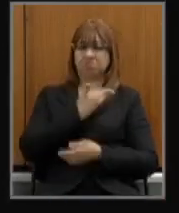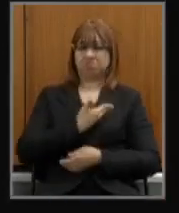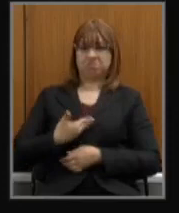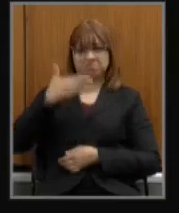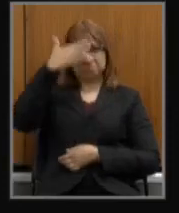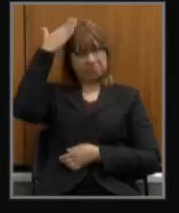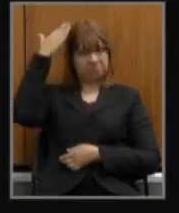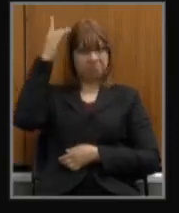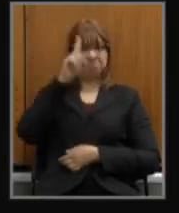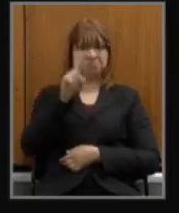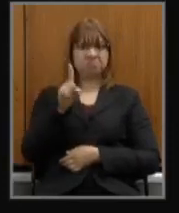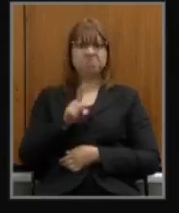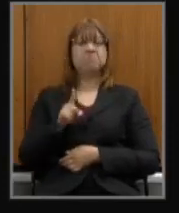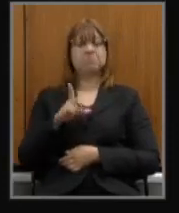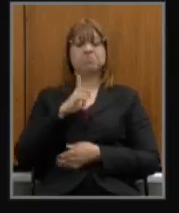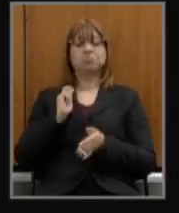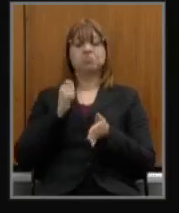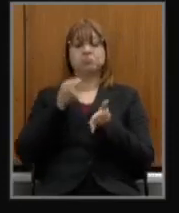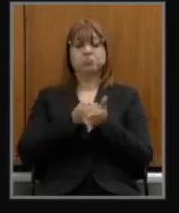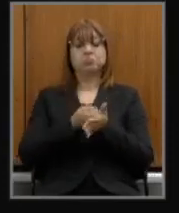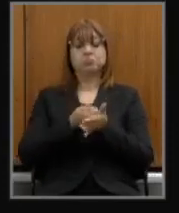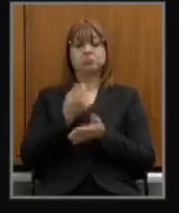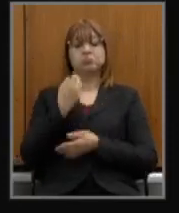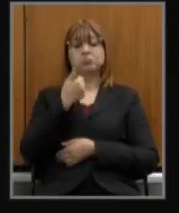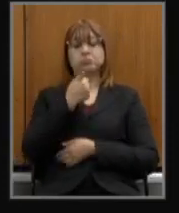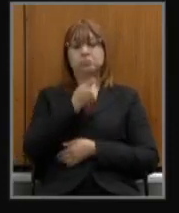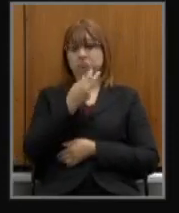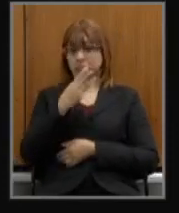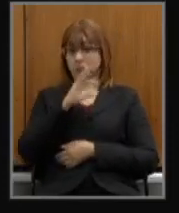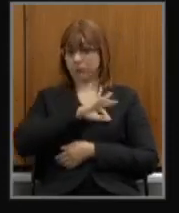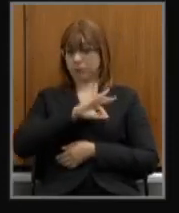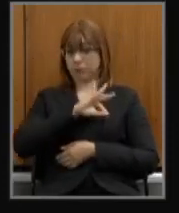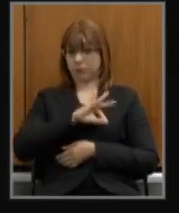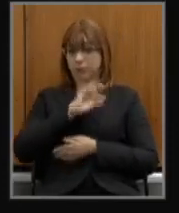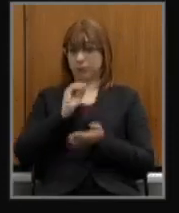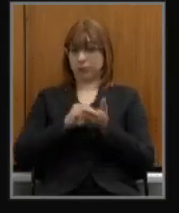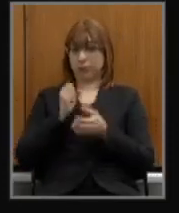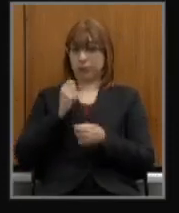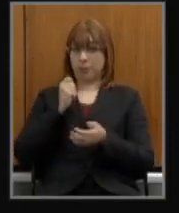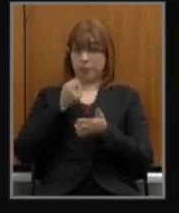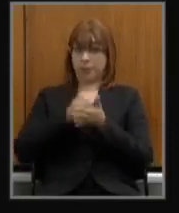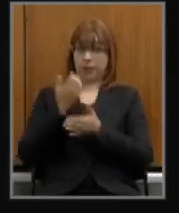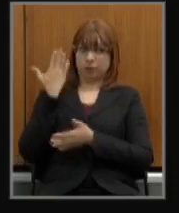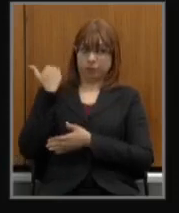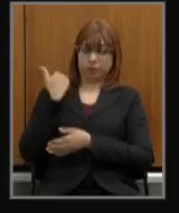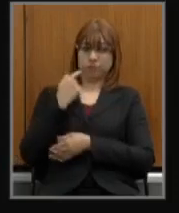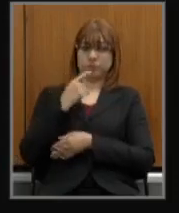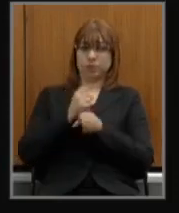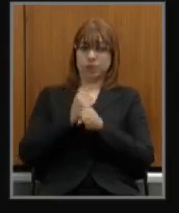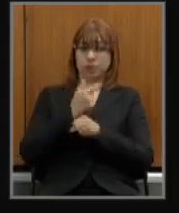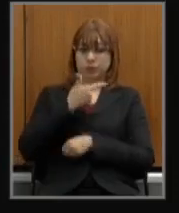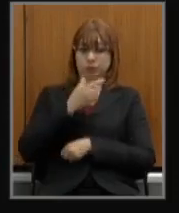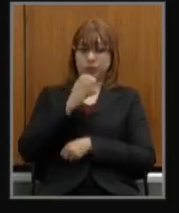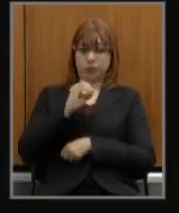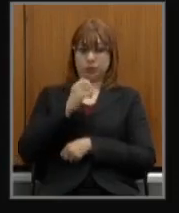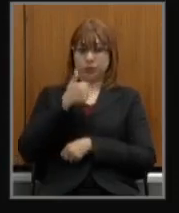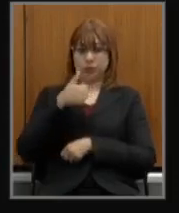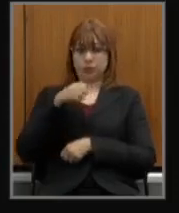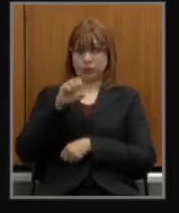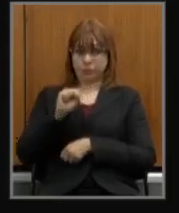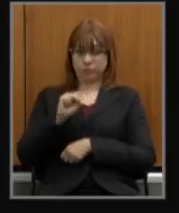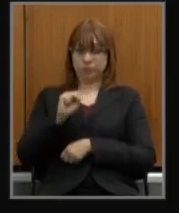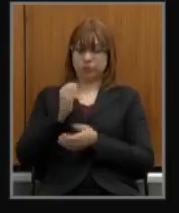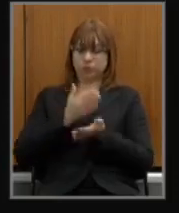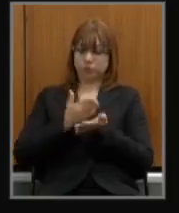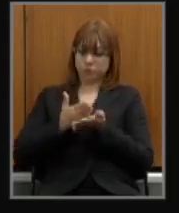integral que não havia sido pago em 2018 e também acabou sendo pago parceladamente em 2019